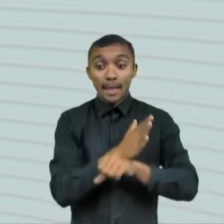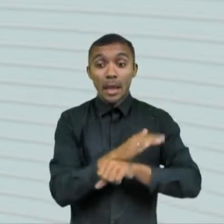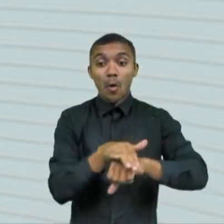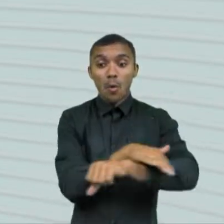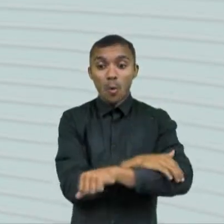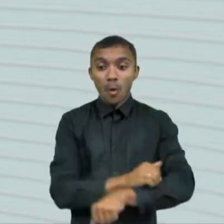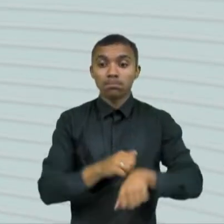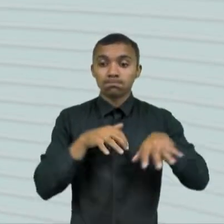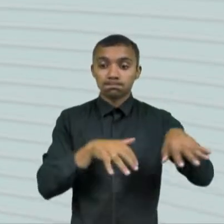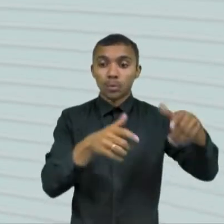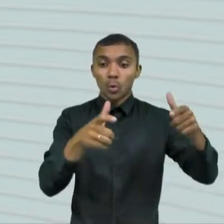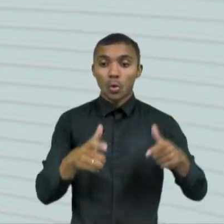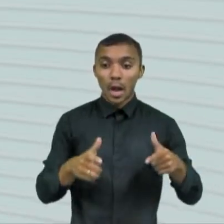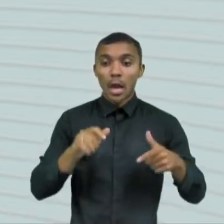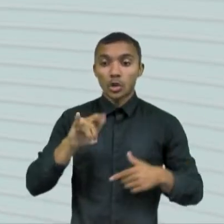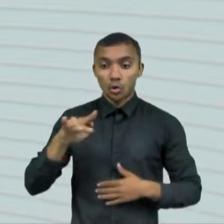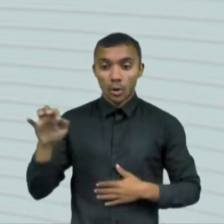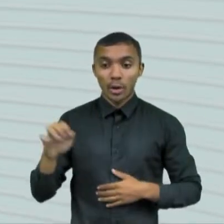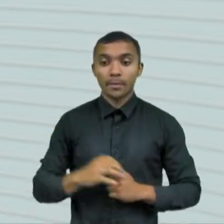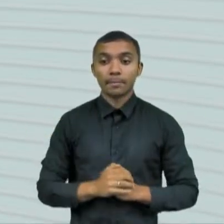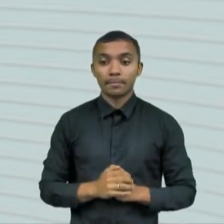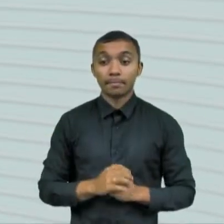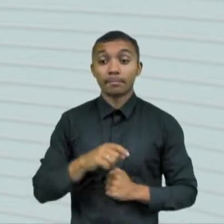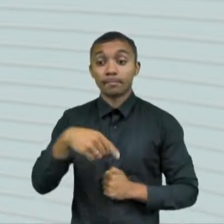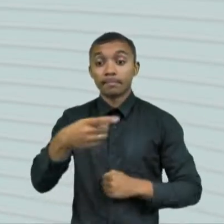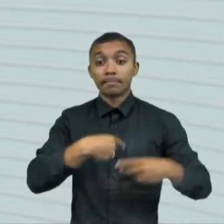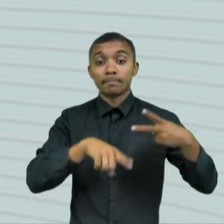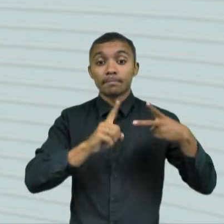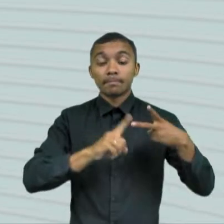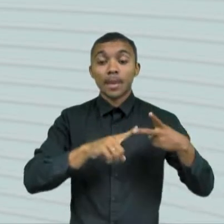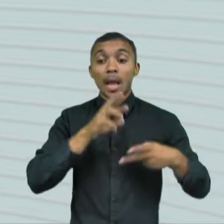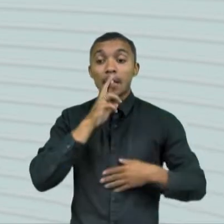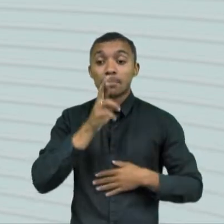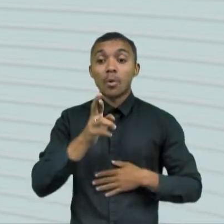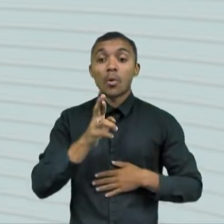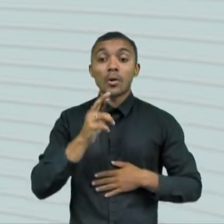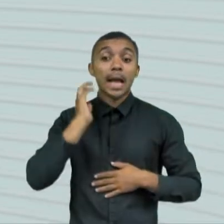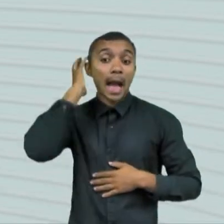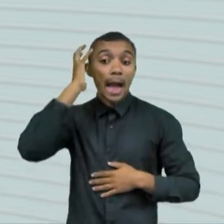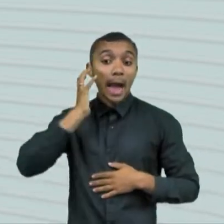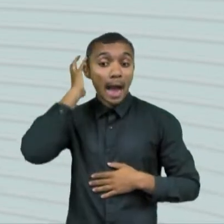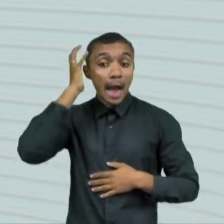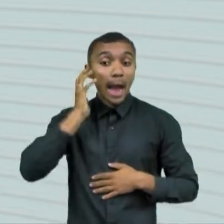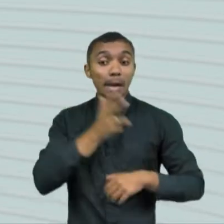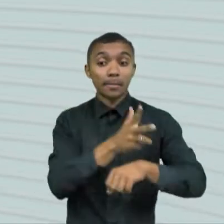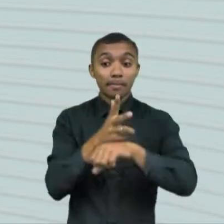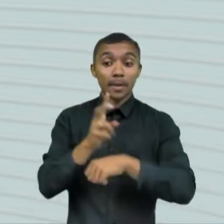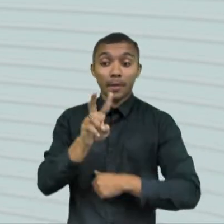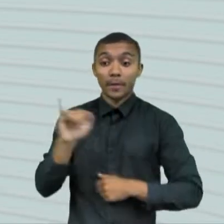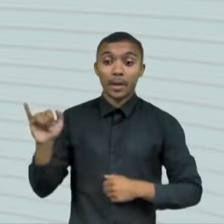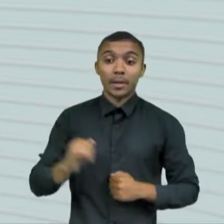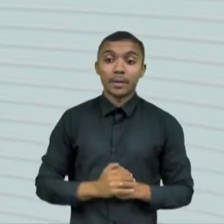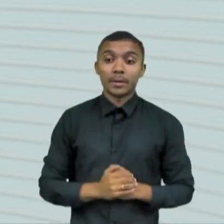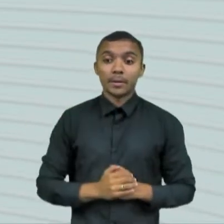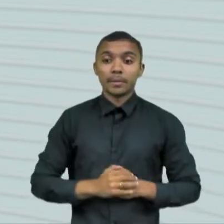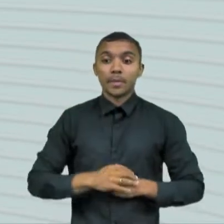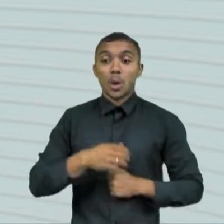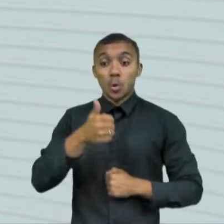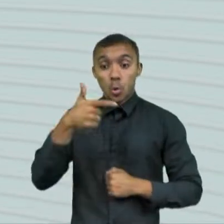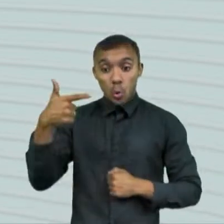Jaguaribe. Em seguida, concede entrevista para a rádio no mesmo município. Ao meio-dia, a entrevista é em